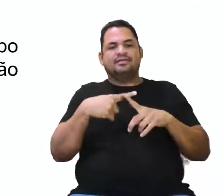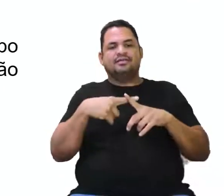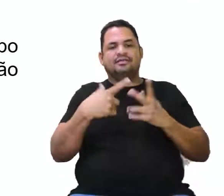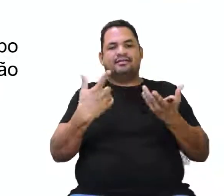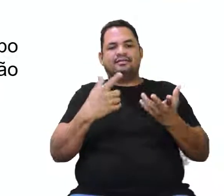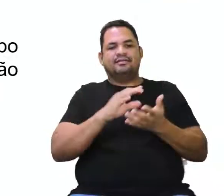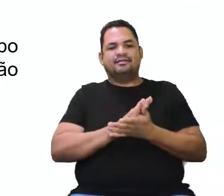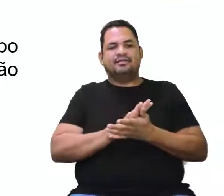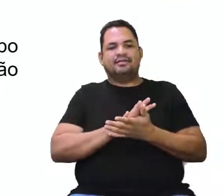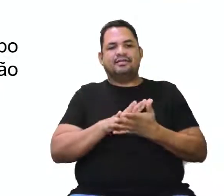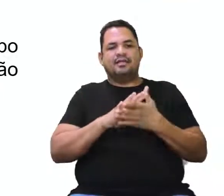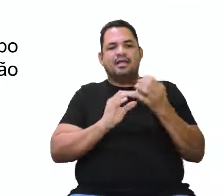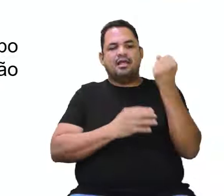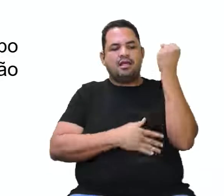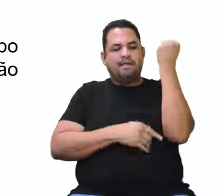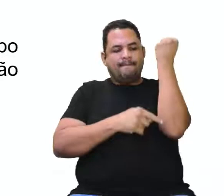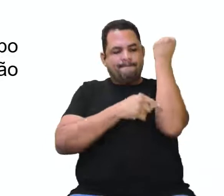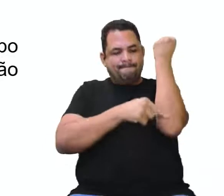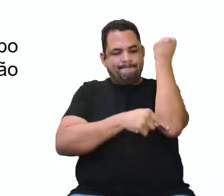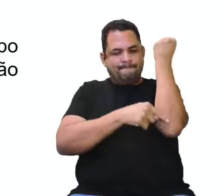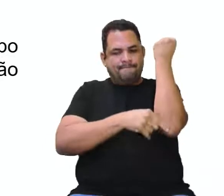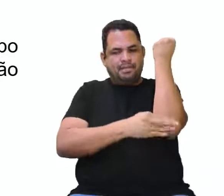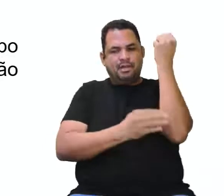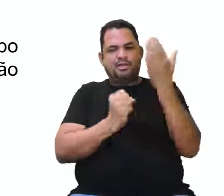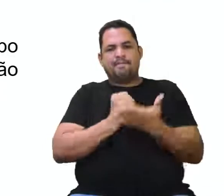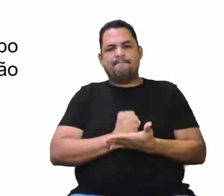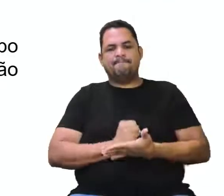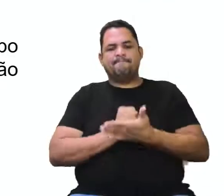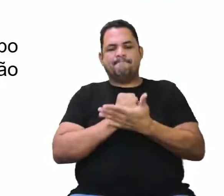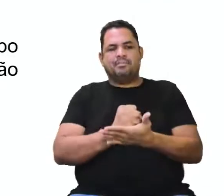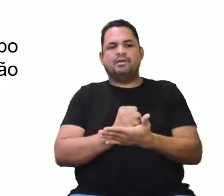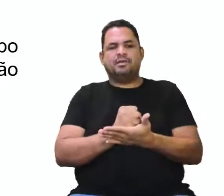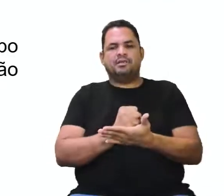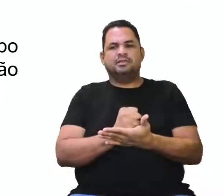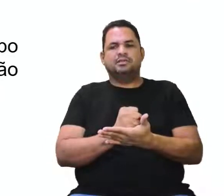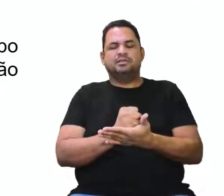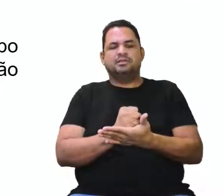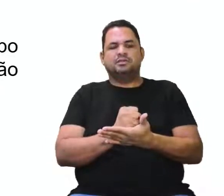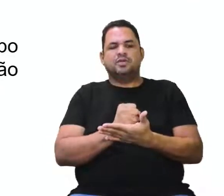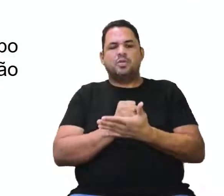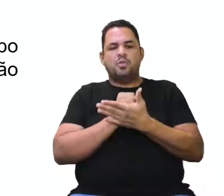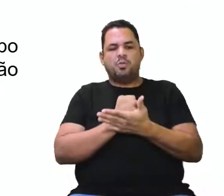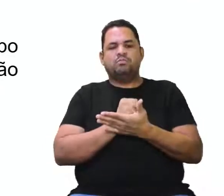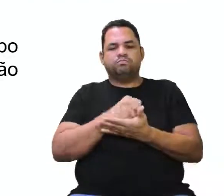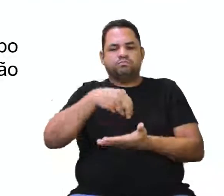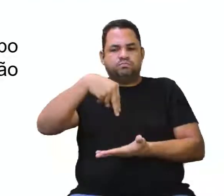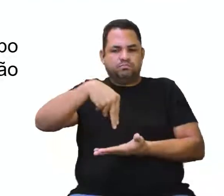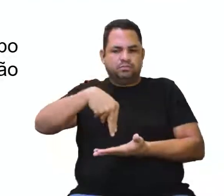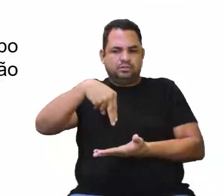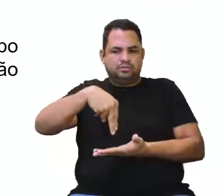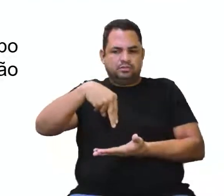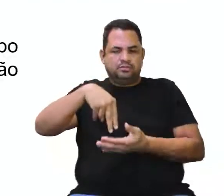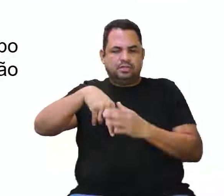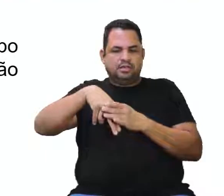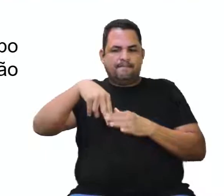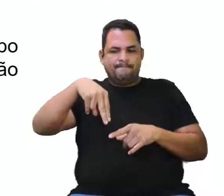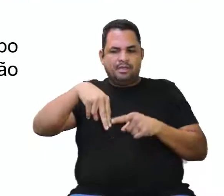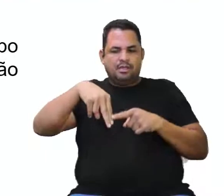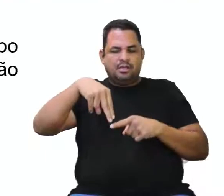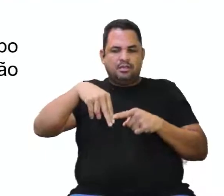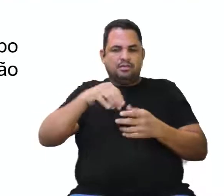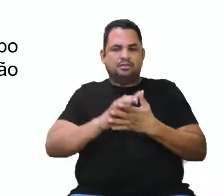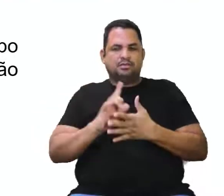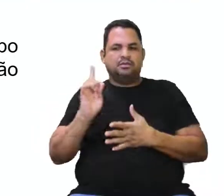Porque a região da pelve, a base seria os membros, ela vai articular, na verdade, os membros inferiores, né?